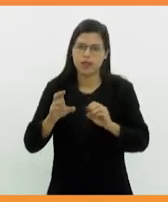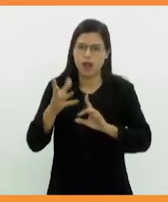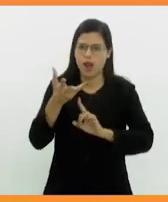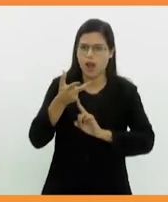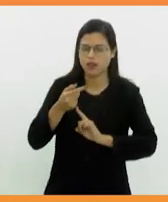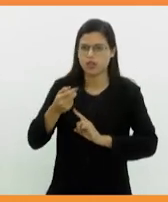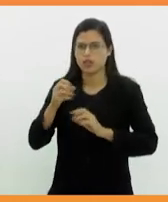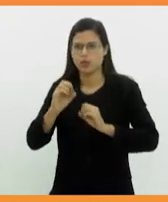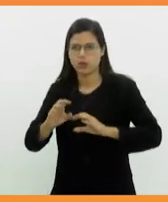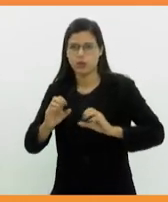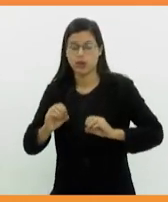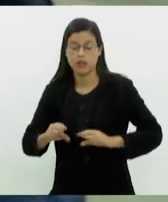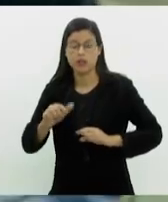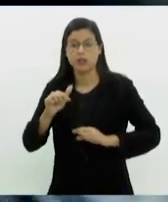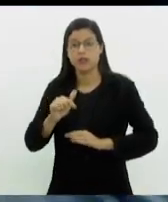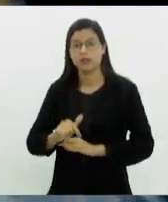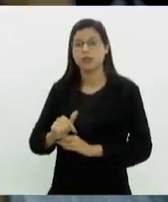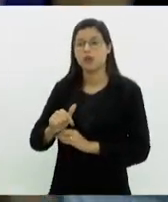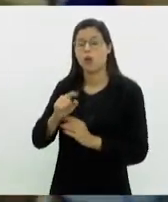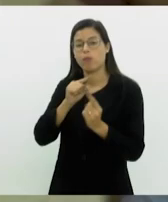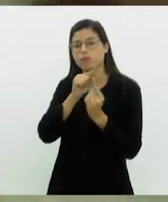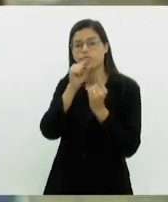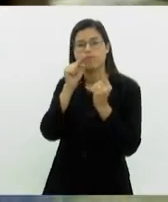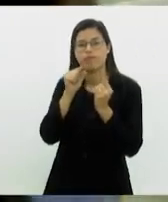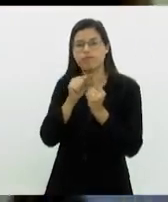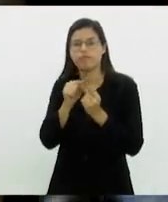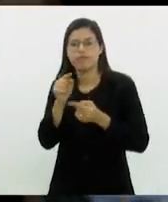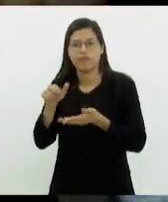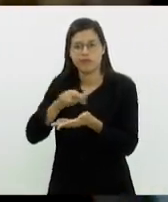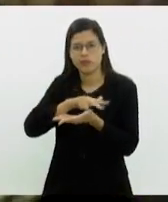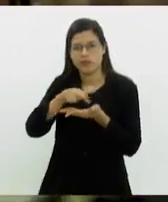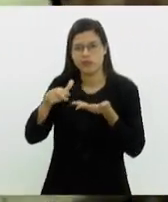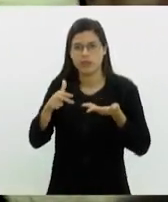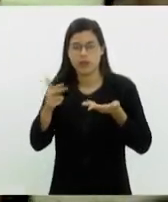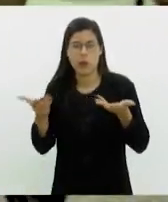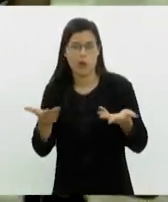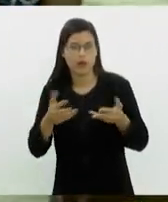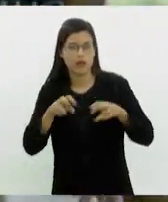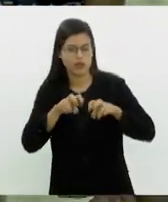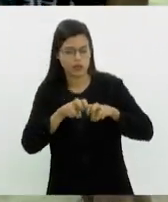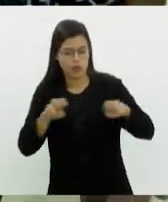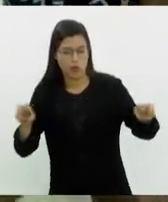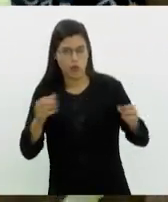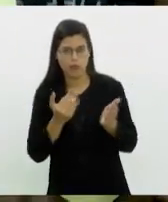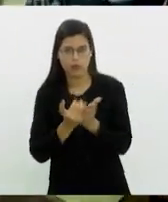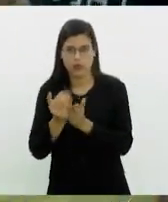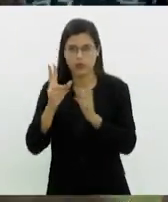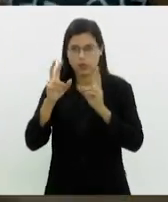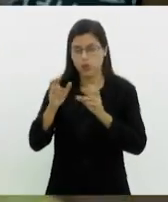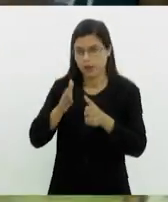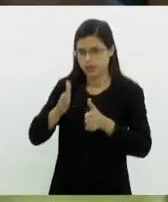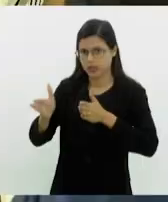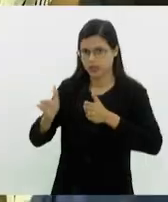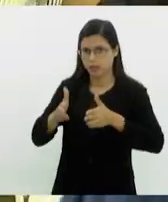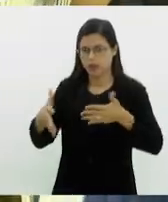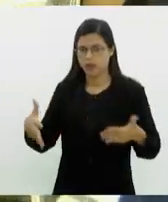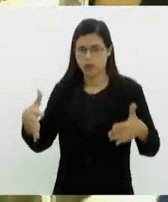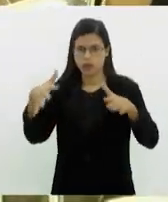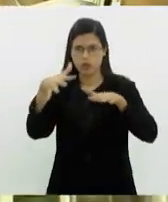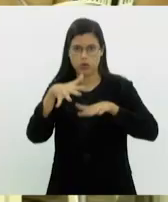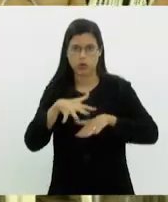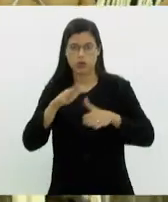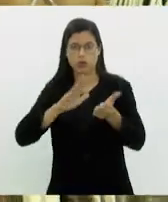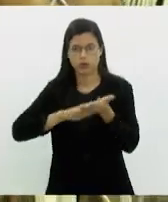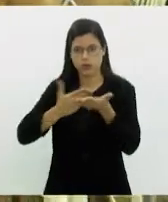diversificar as atividades, o Cordocine começa o encontro de hoje com uma roda de conversa sobre acessibilidade e inclusão com a